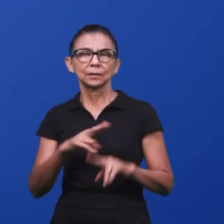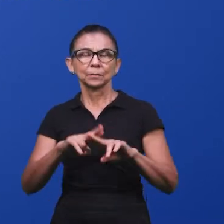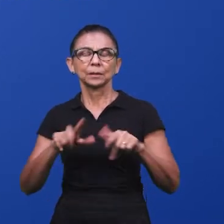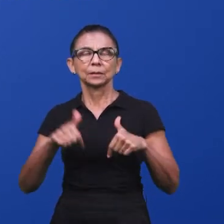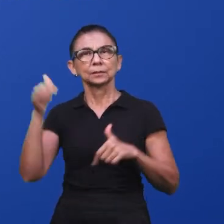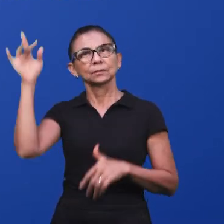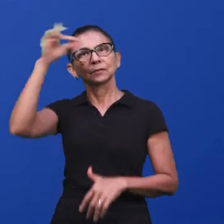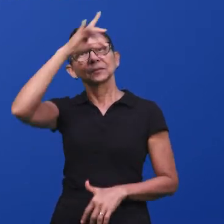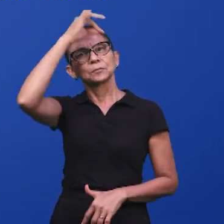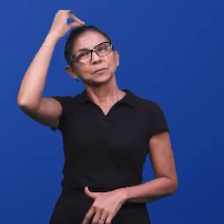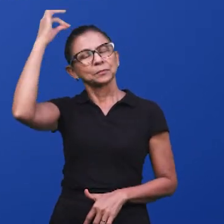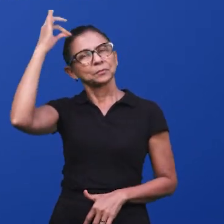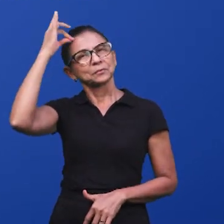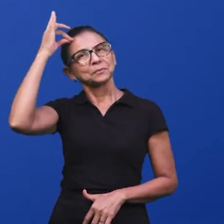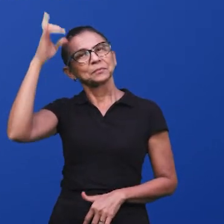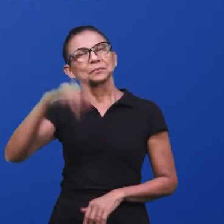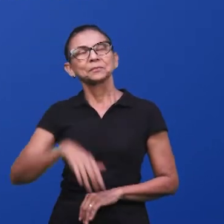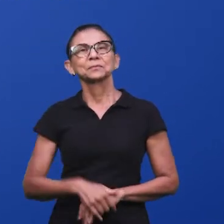do Espírito Santo.